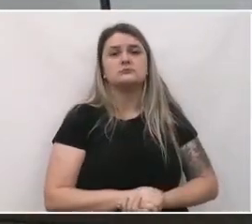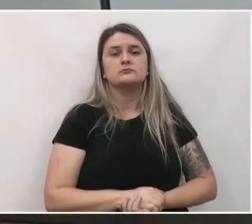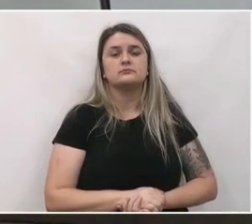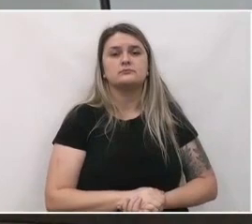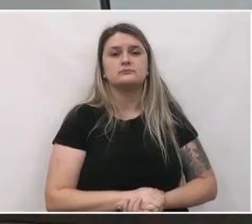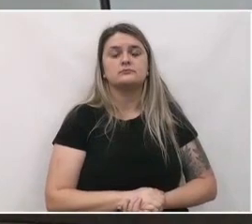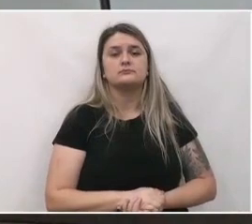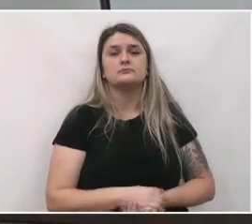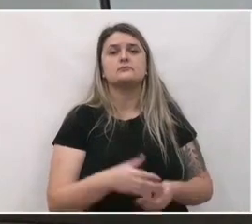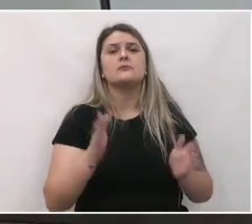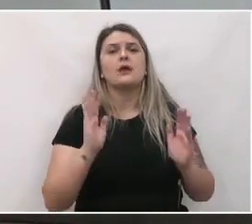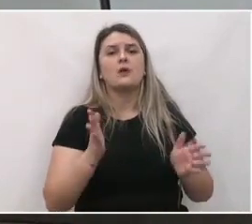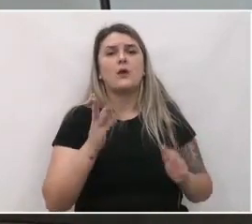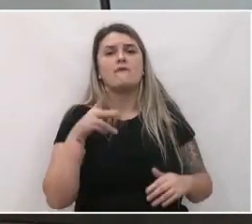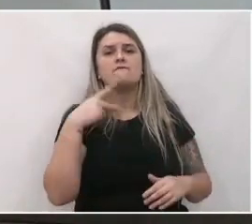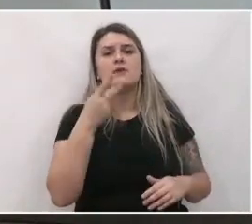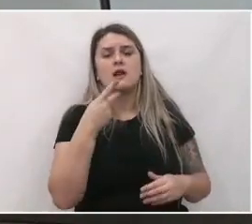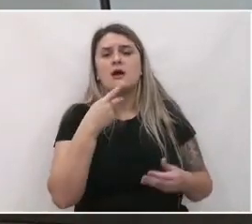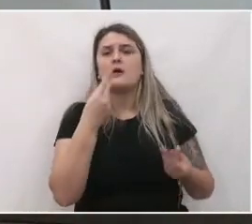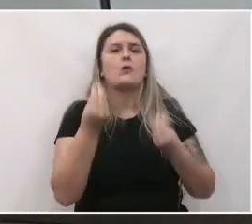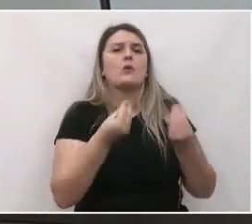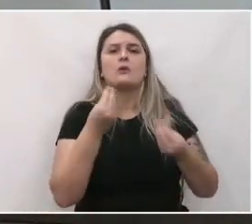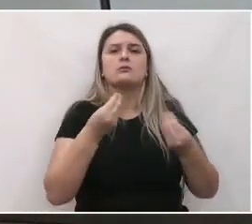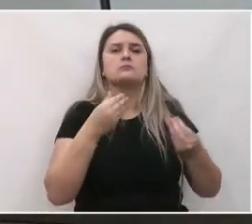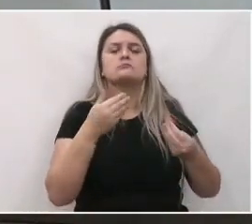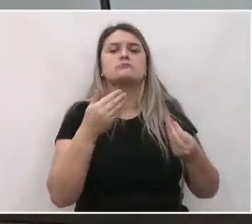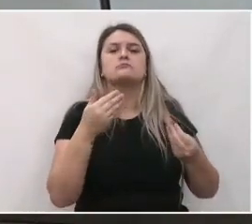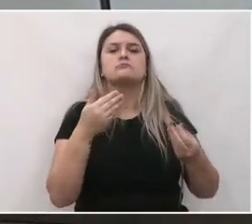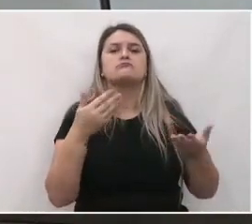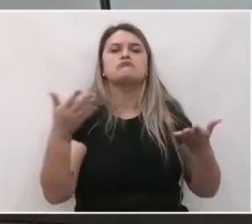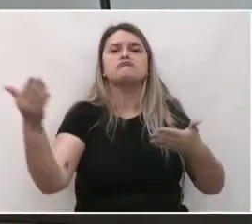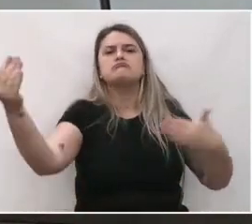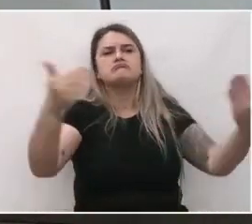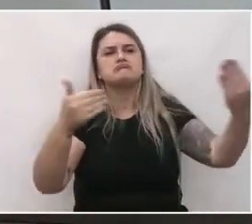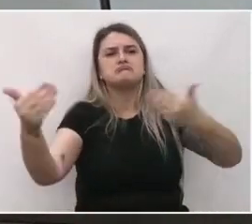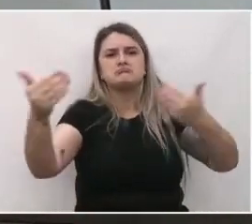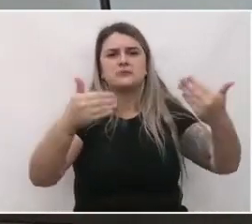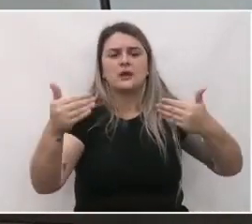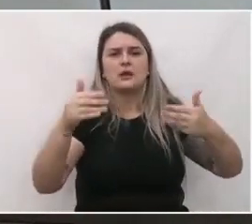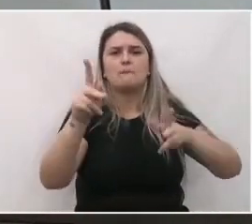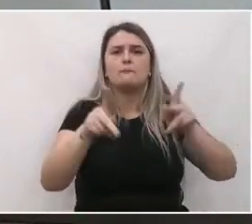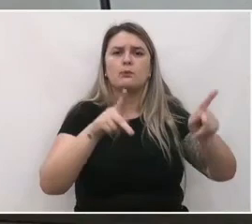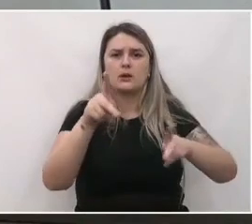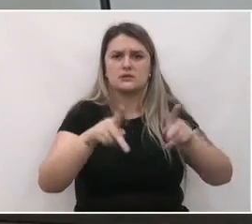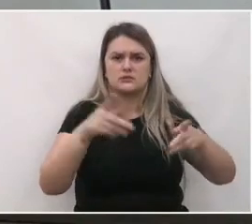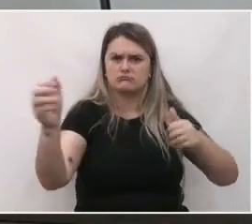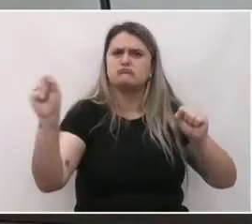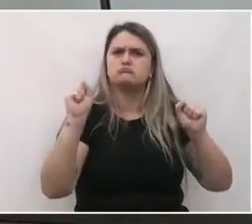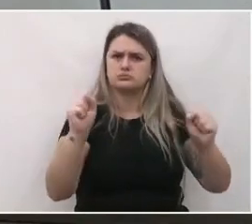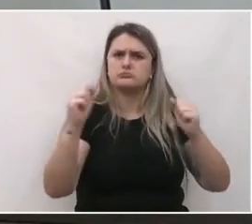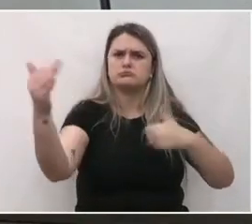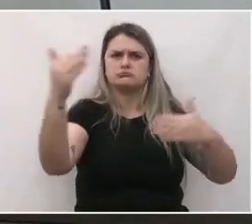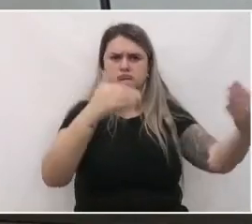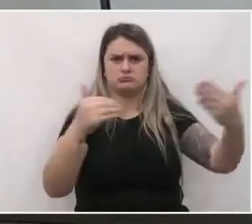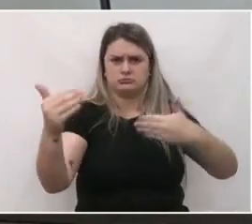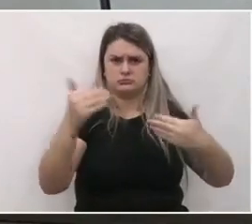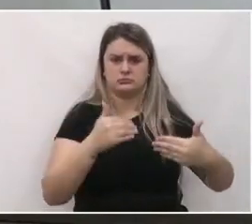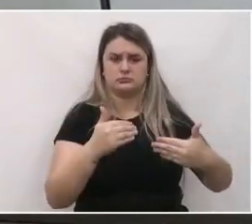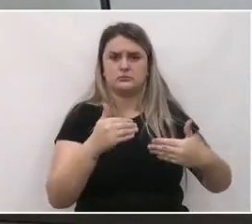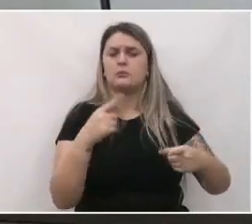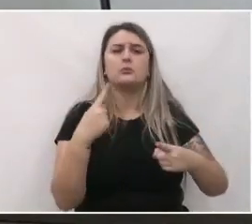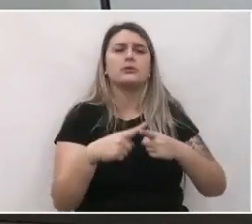Agora, falando um pouquinho do processo participativo, do qual essa audiência é uma grande ferramenta.